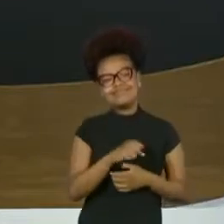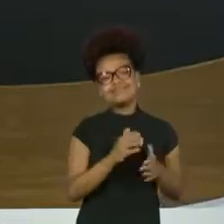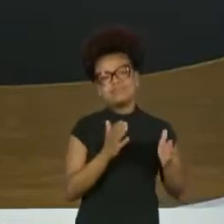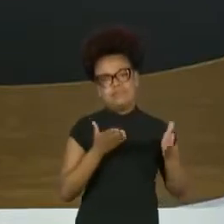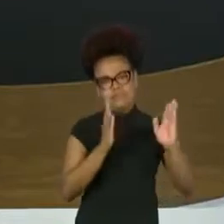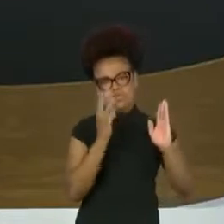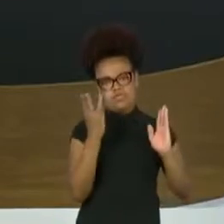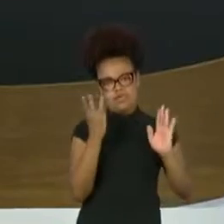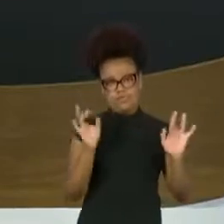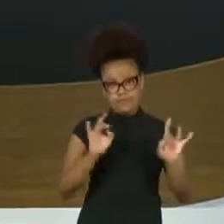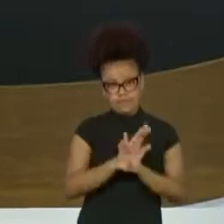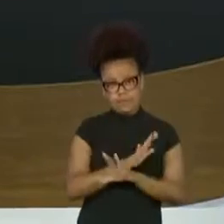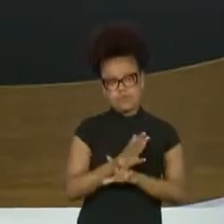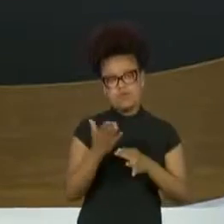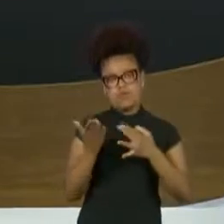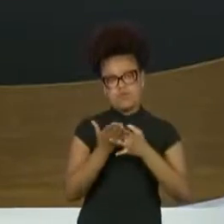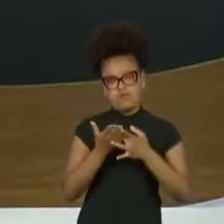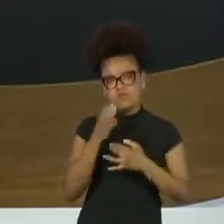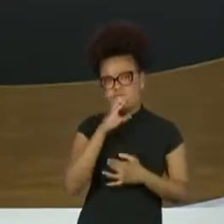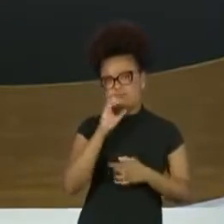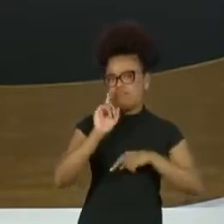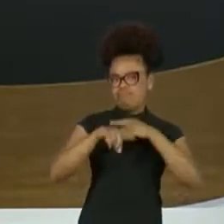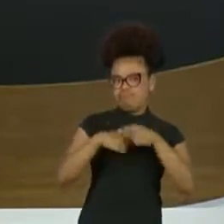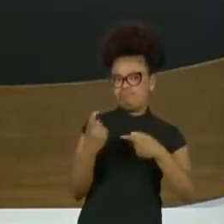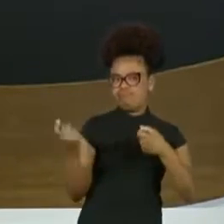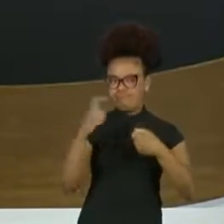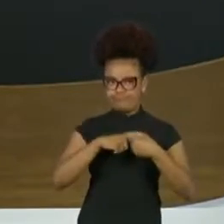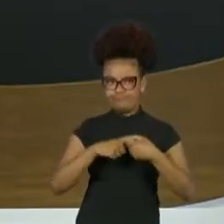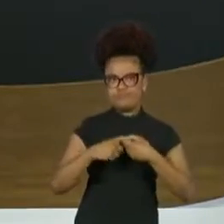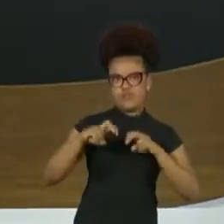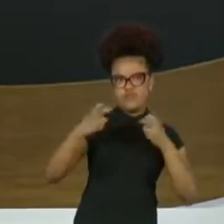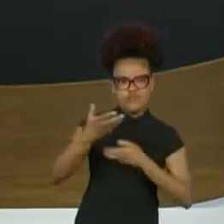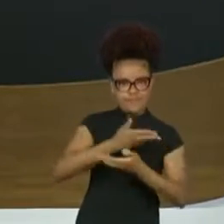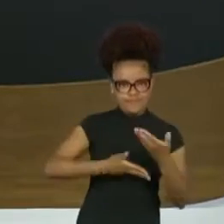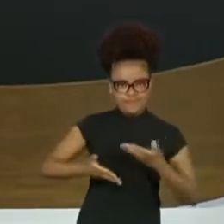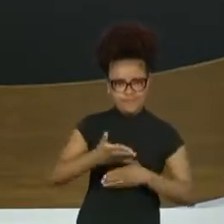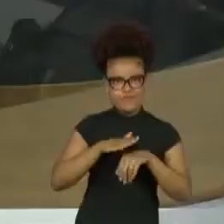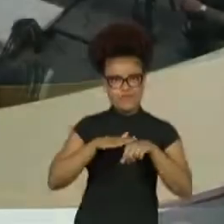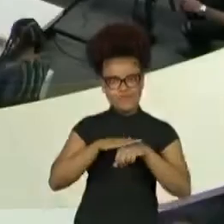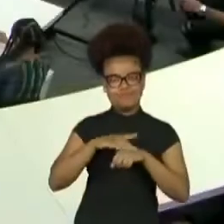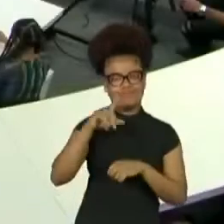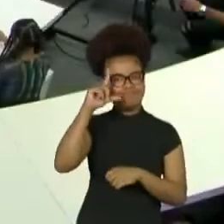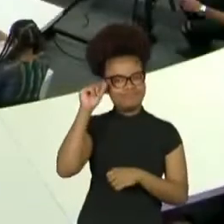vai para mais um intervalo e volta para mais dois blocos de conversa com Zezé Mota. Não sai daí.